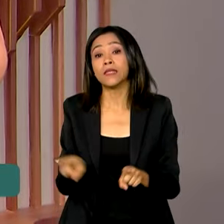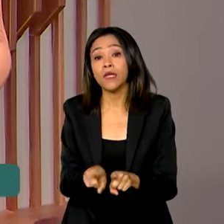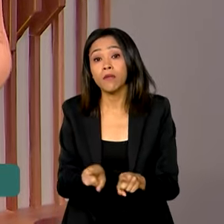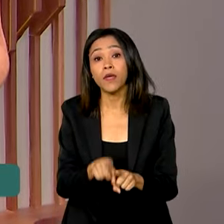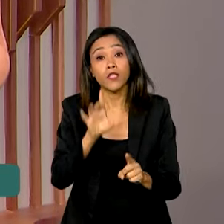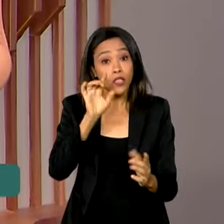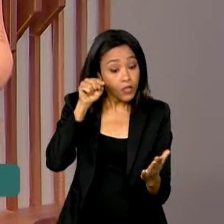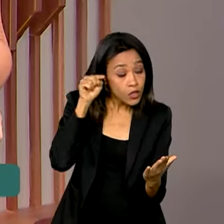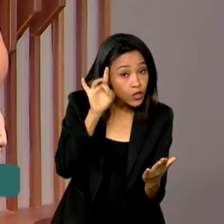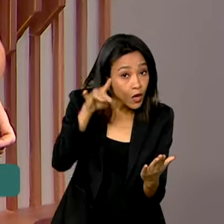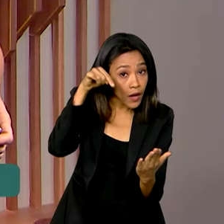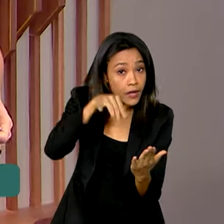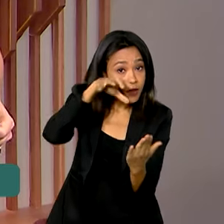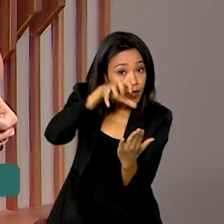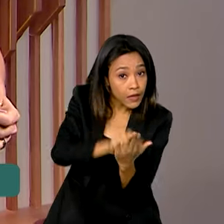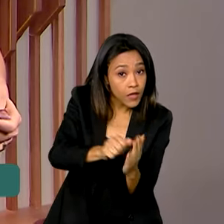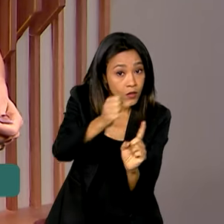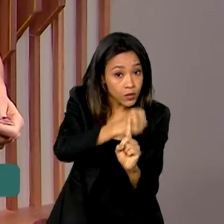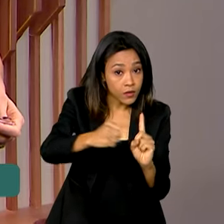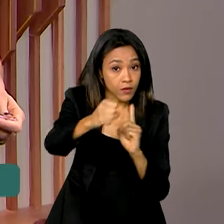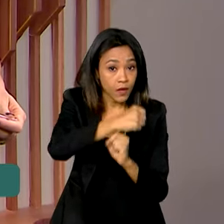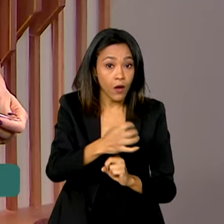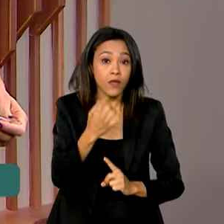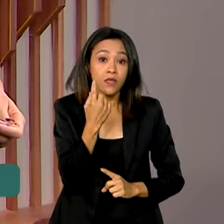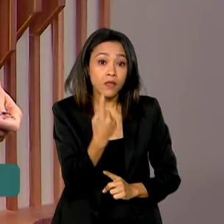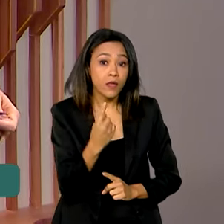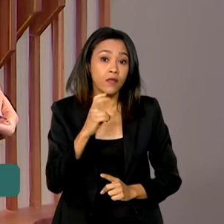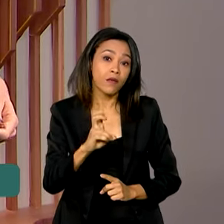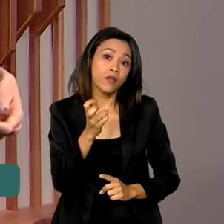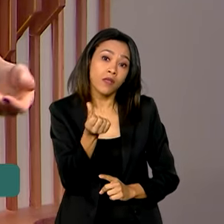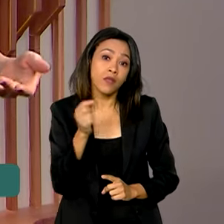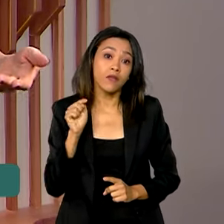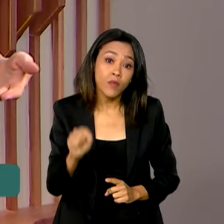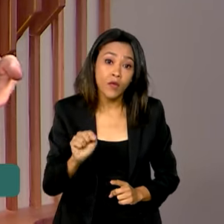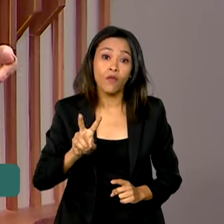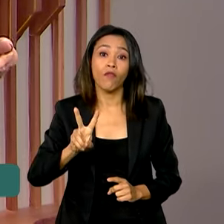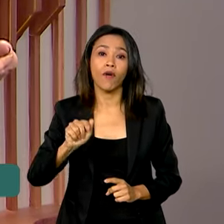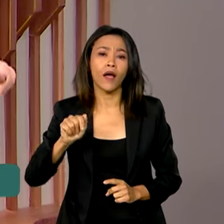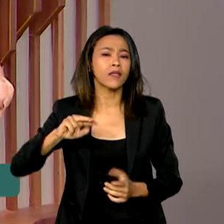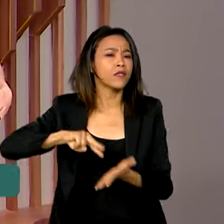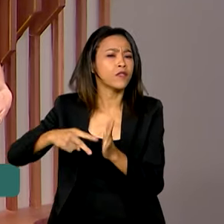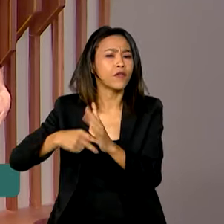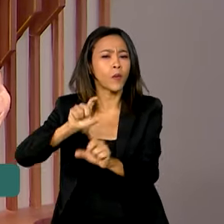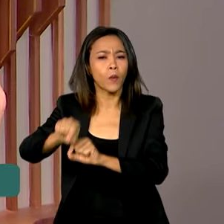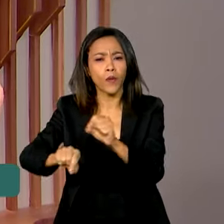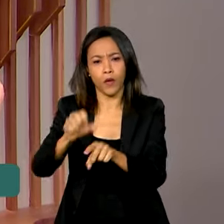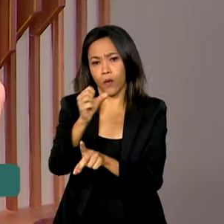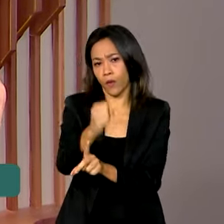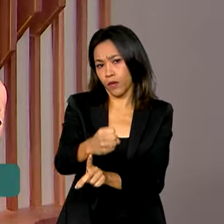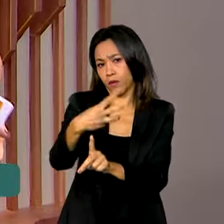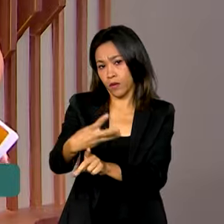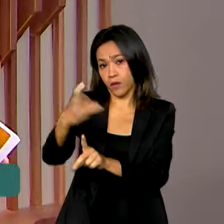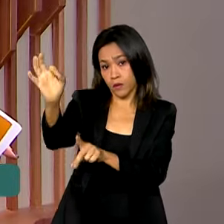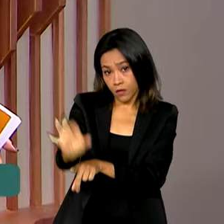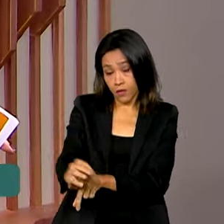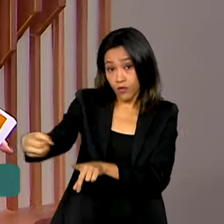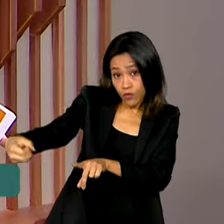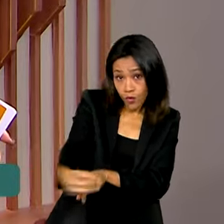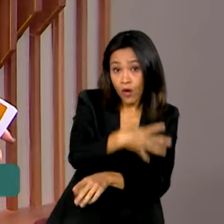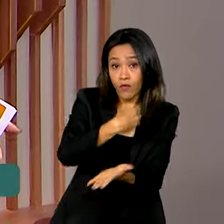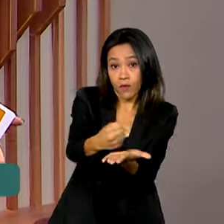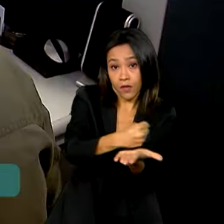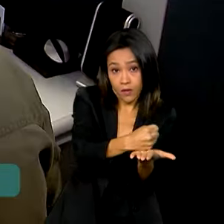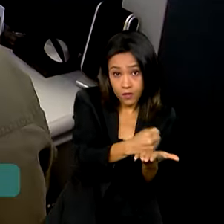apenas o Cade Único, foram 156 mil vagas geradas, o que representa 83% do total de novas